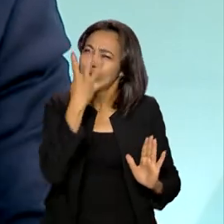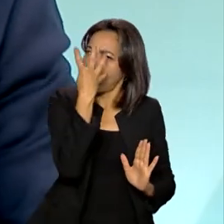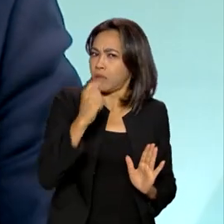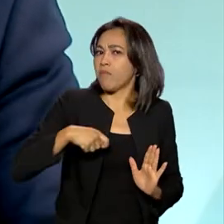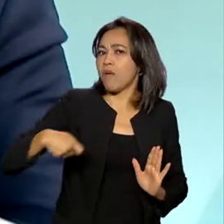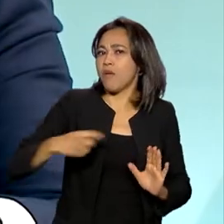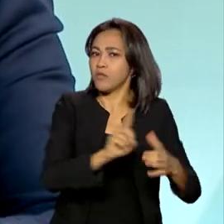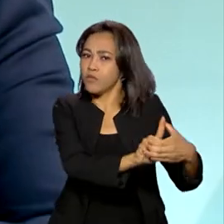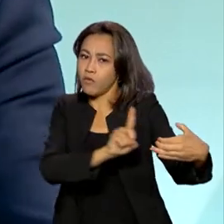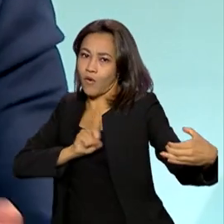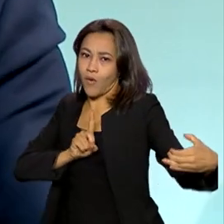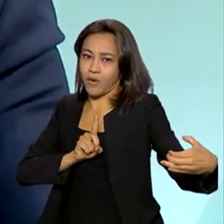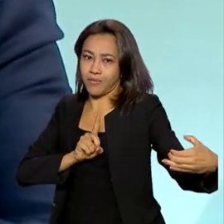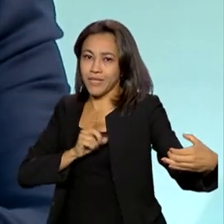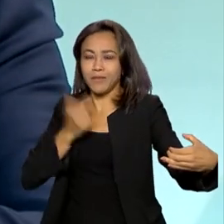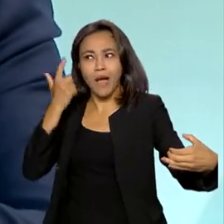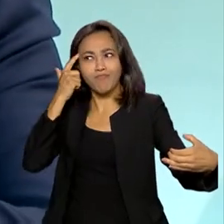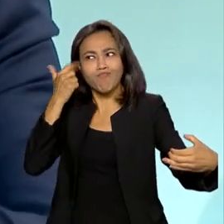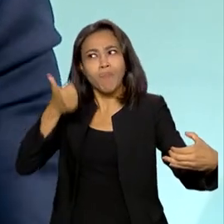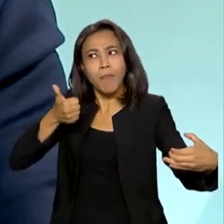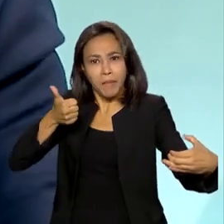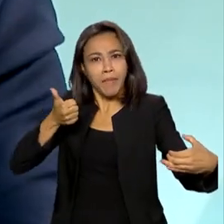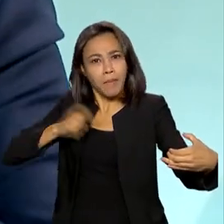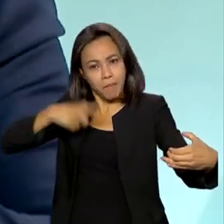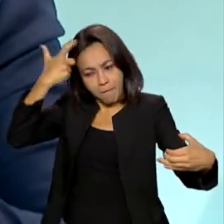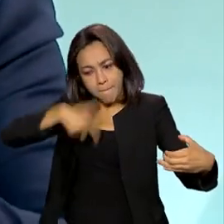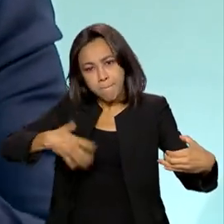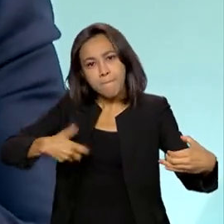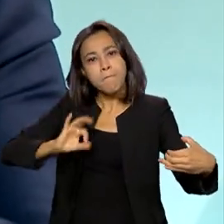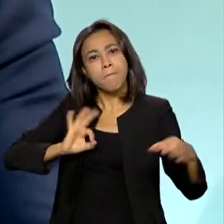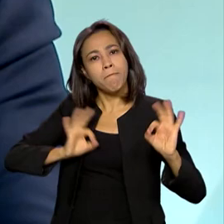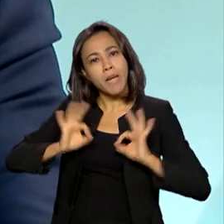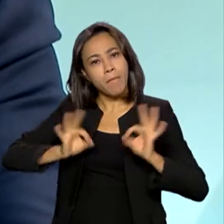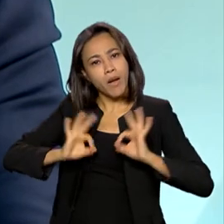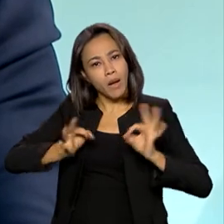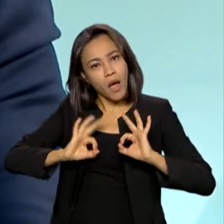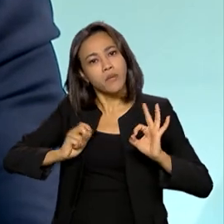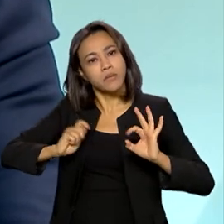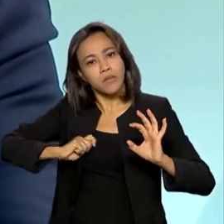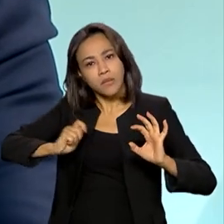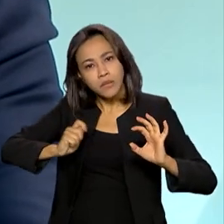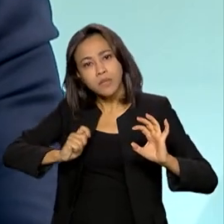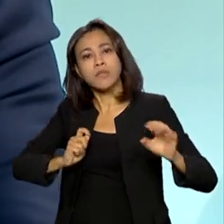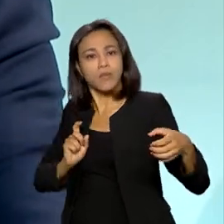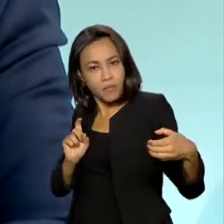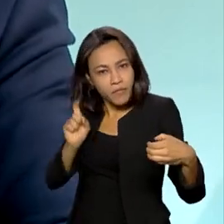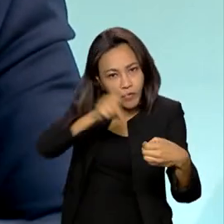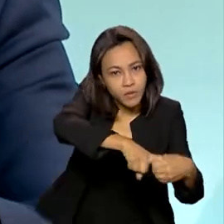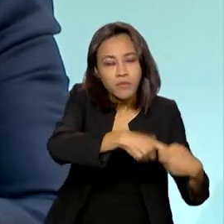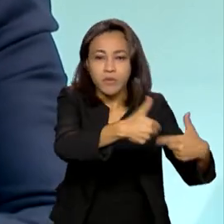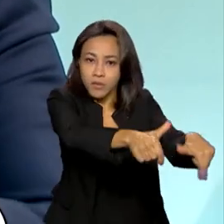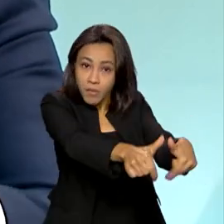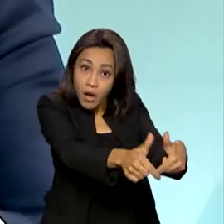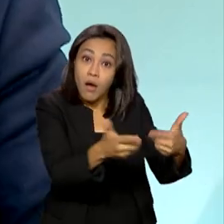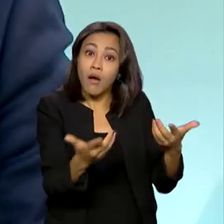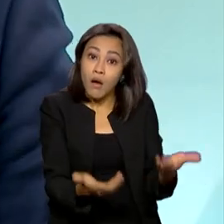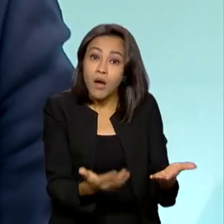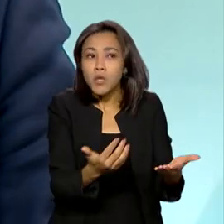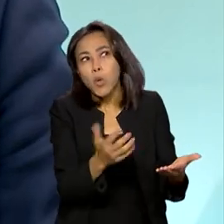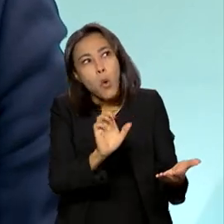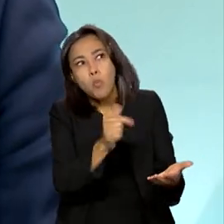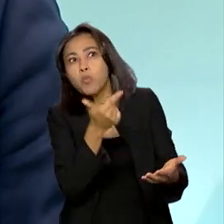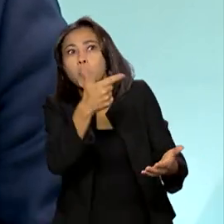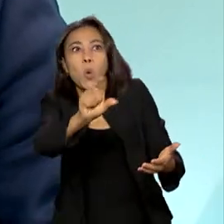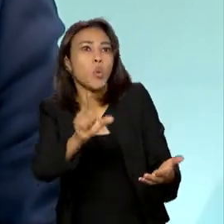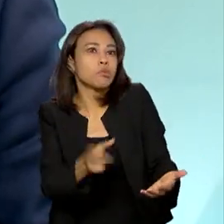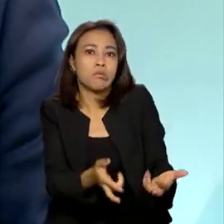Quer dizer, a pessoa está fresca, está muito legal, está preparada, já está preparada para assumir uma outra atividade